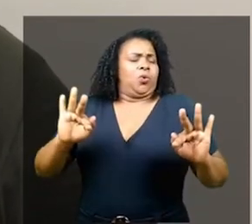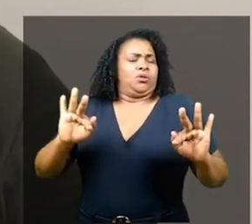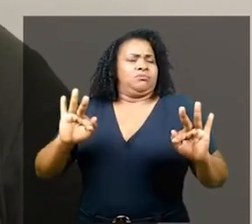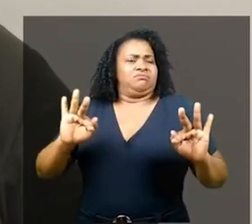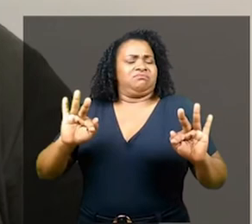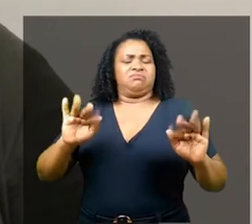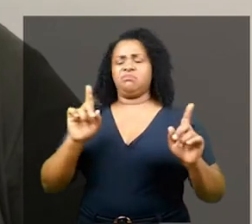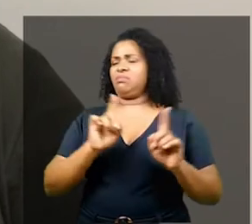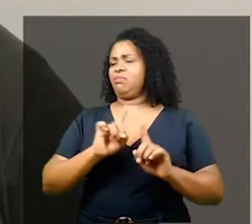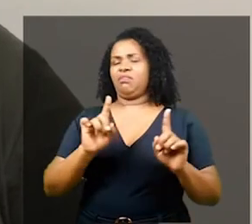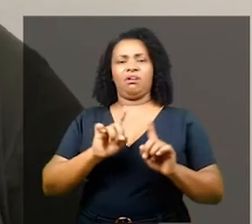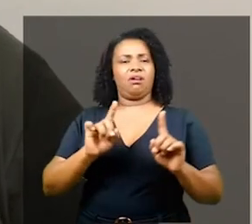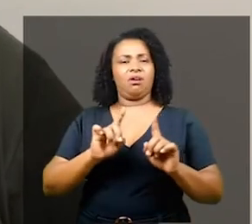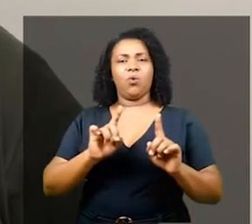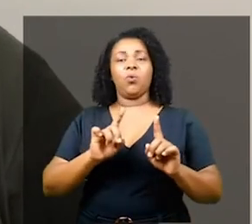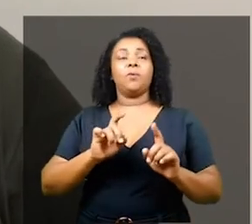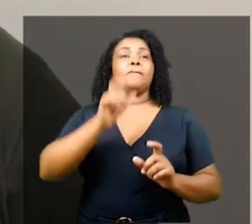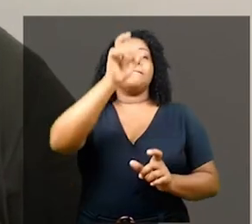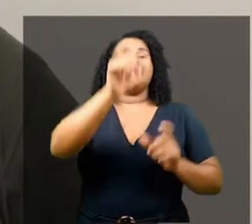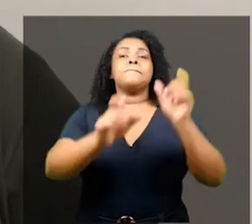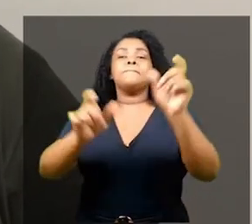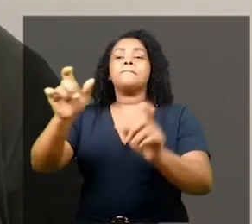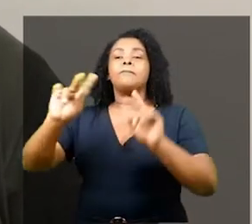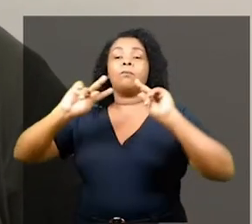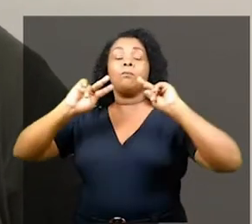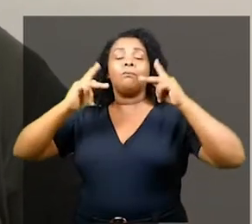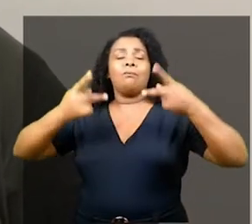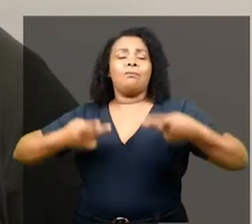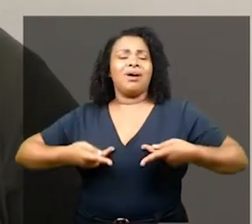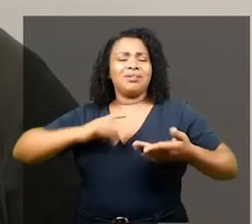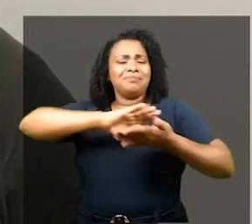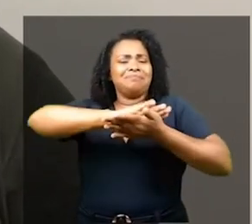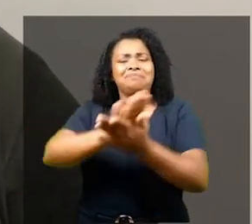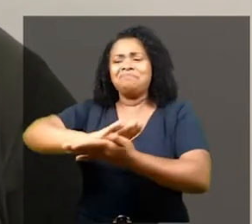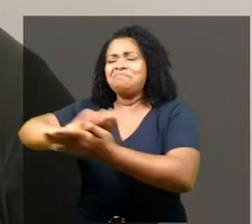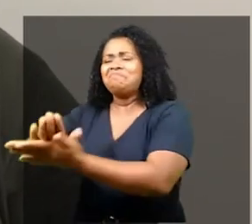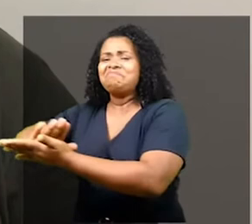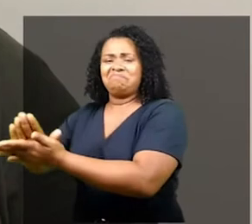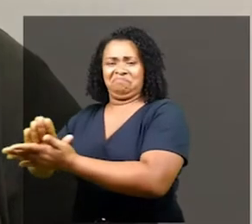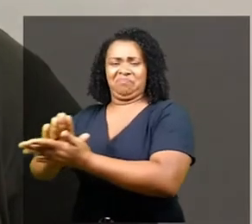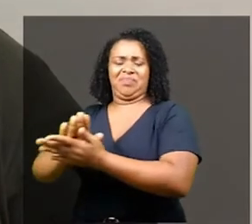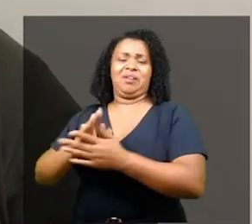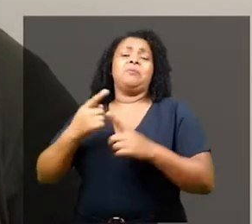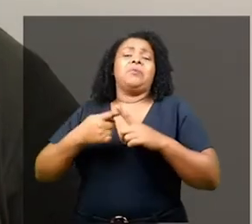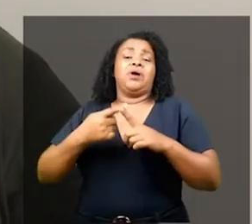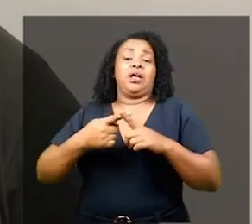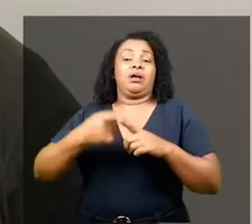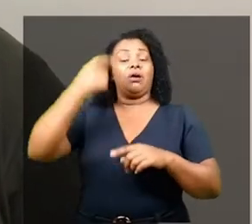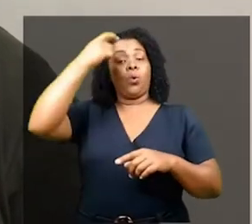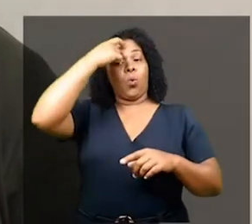O que convence o ser humano de atos desumanos é a sua consciência